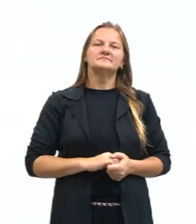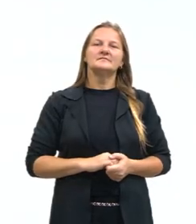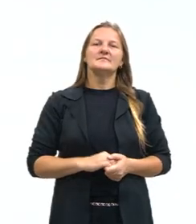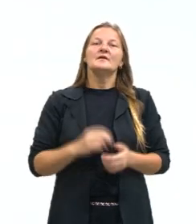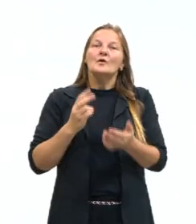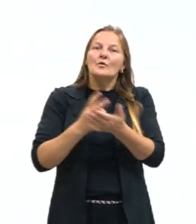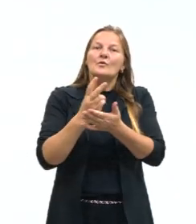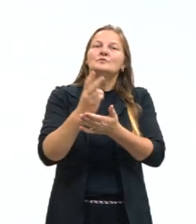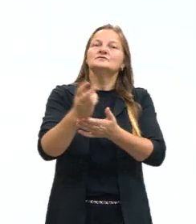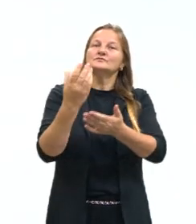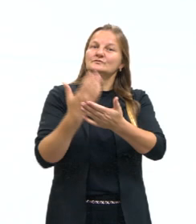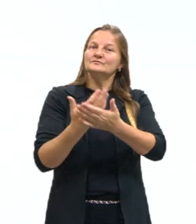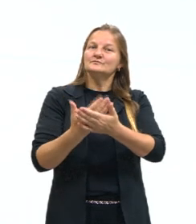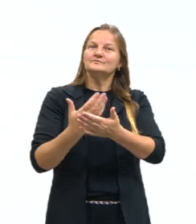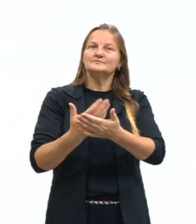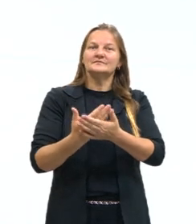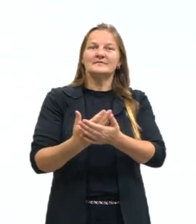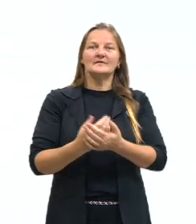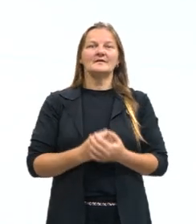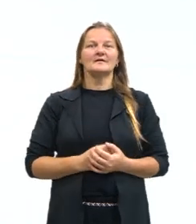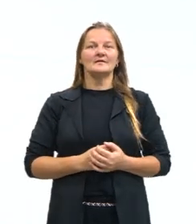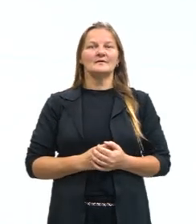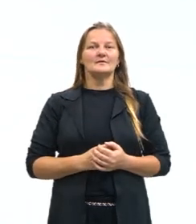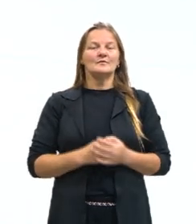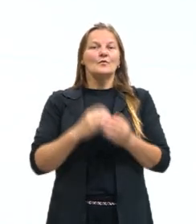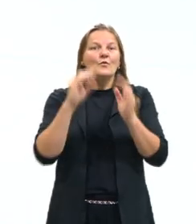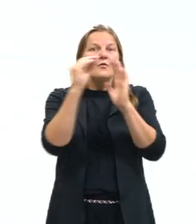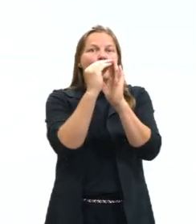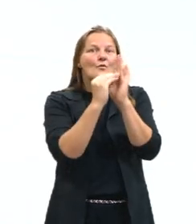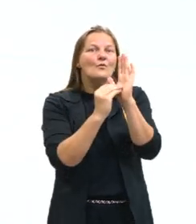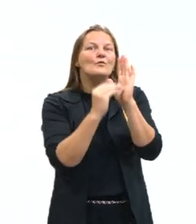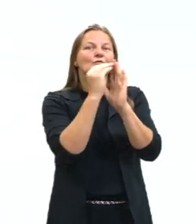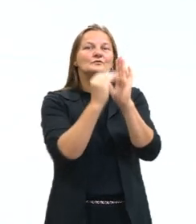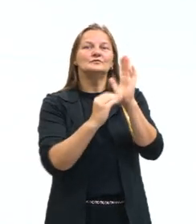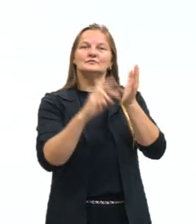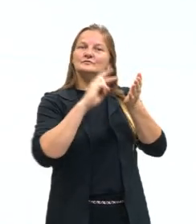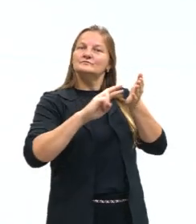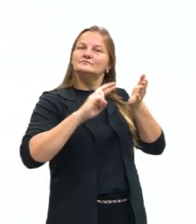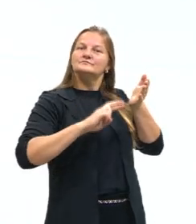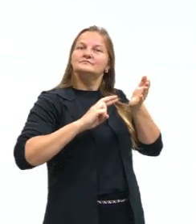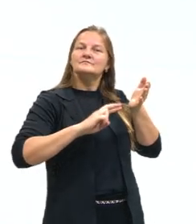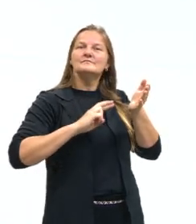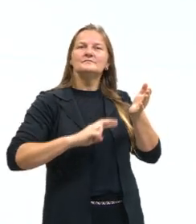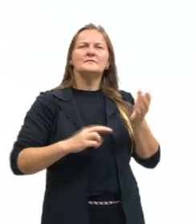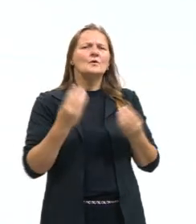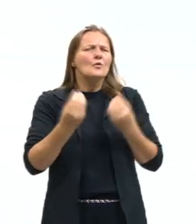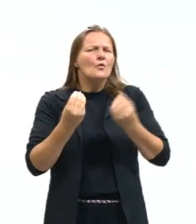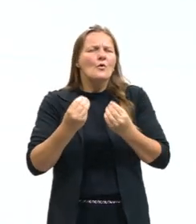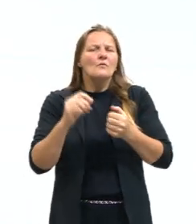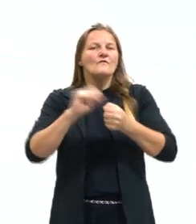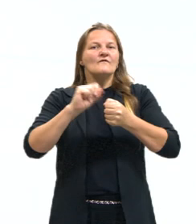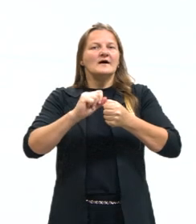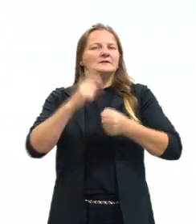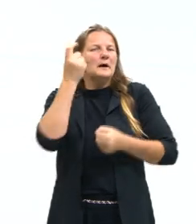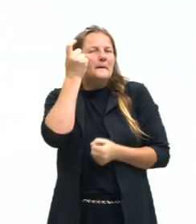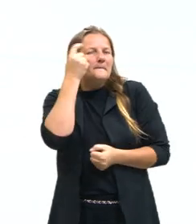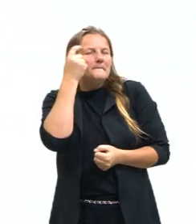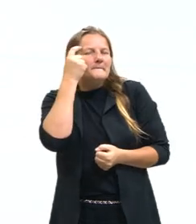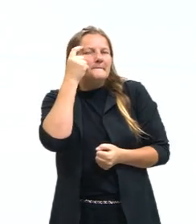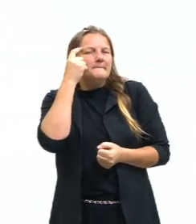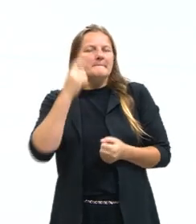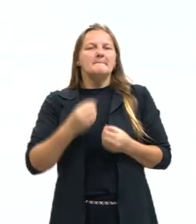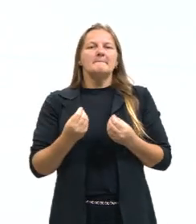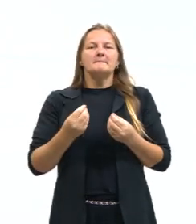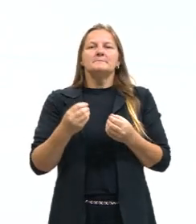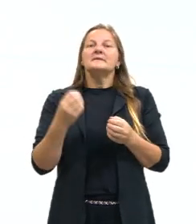continuidade então aos nossos conteúdos de redação, de como a gente faz para pensar essa